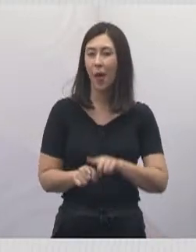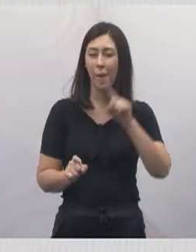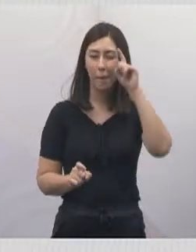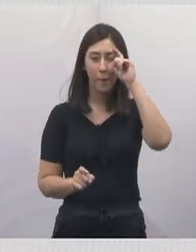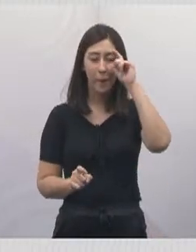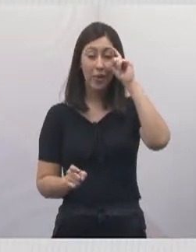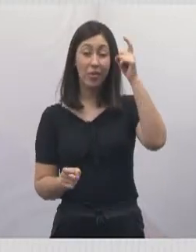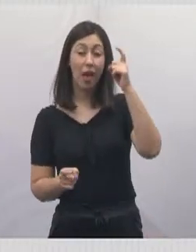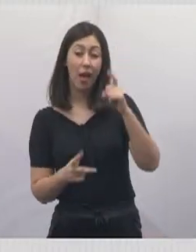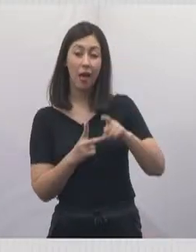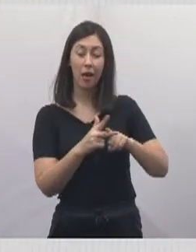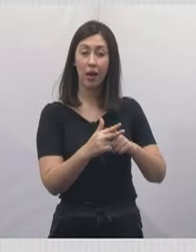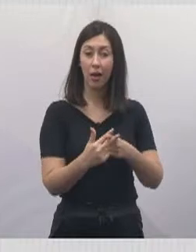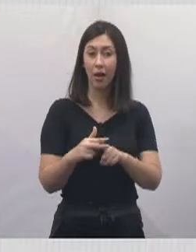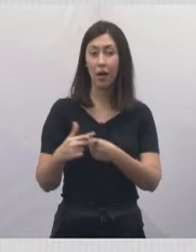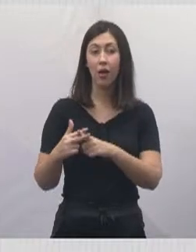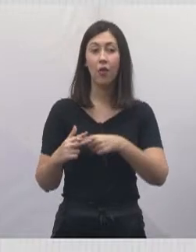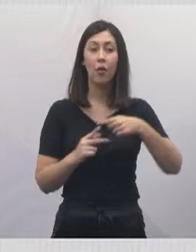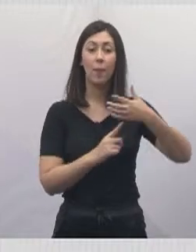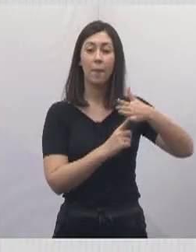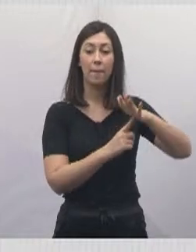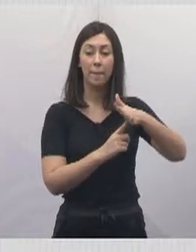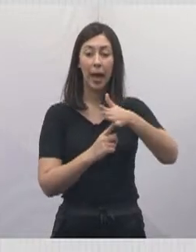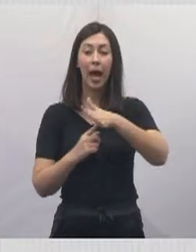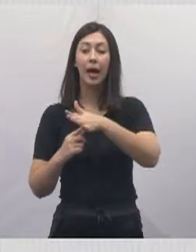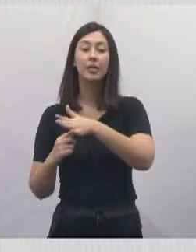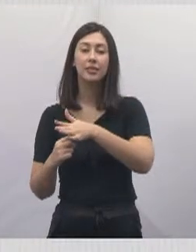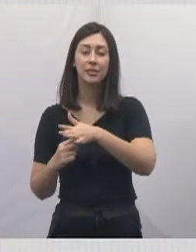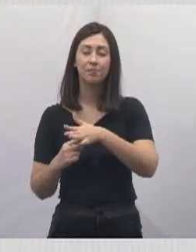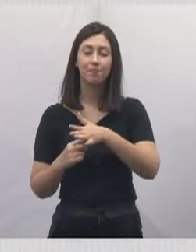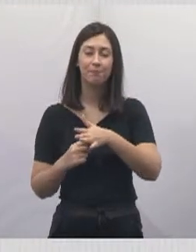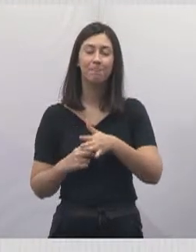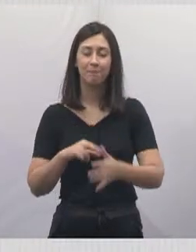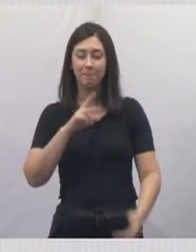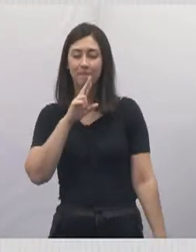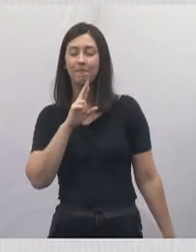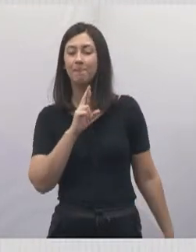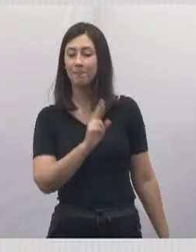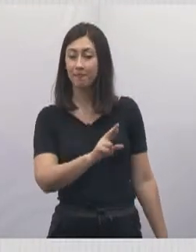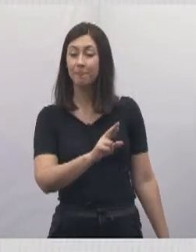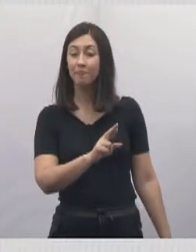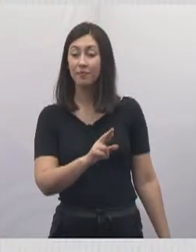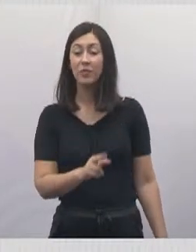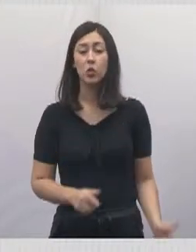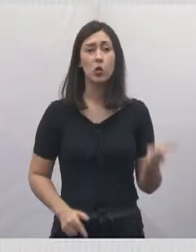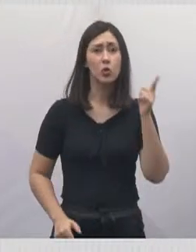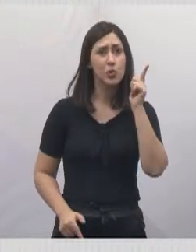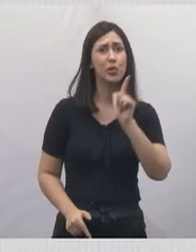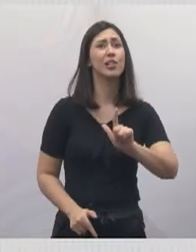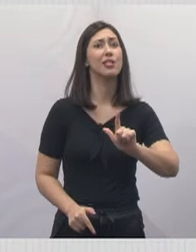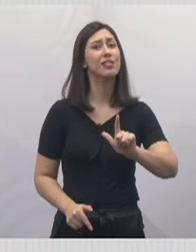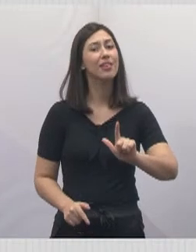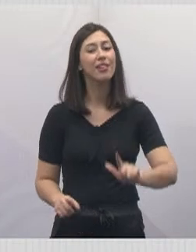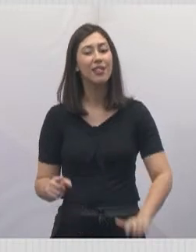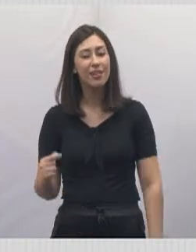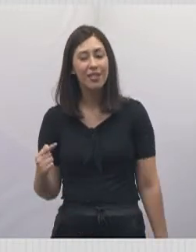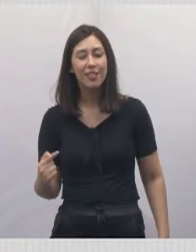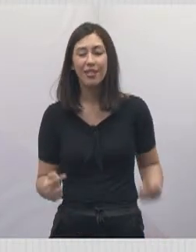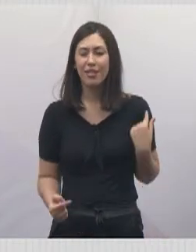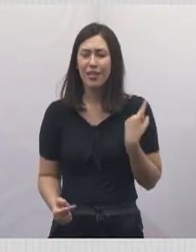praça e, com a graça, eles foram atendidos. São conquistas que a gente veio